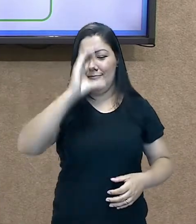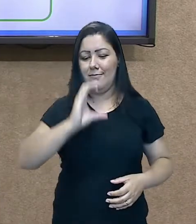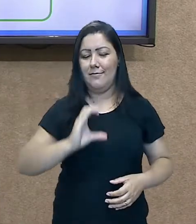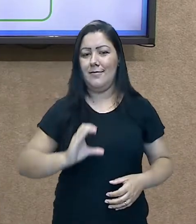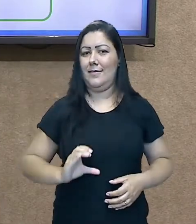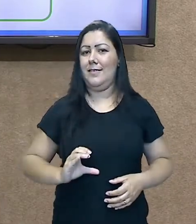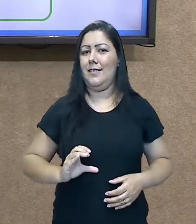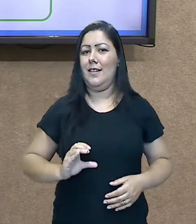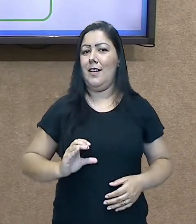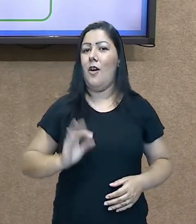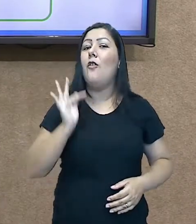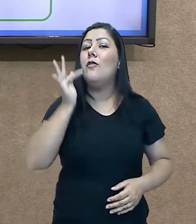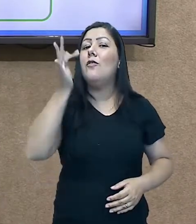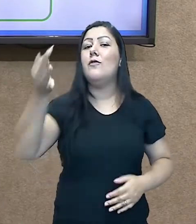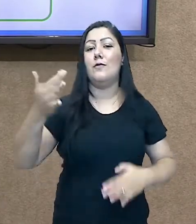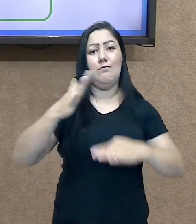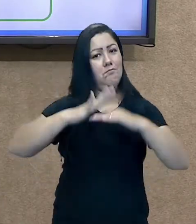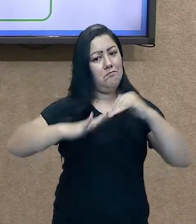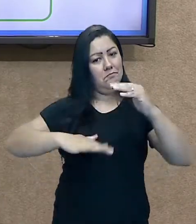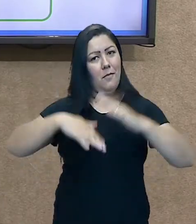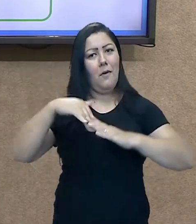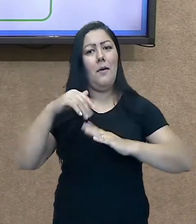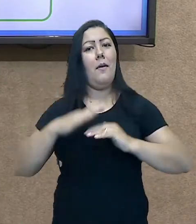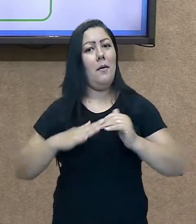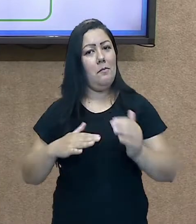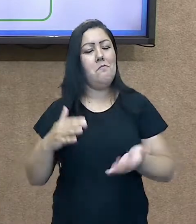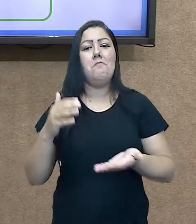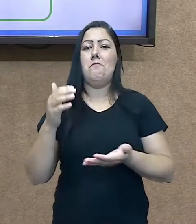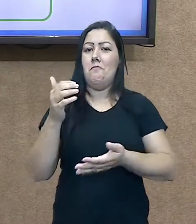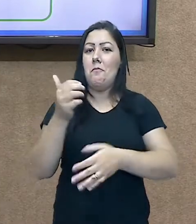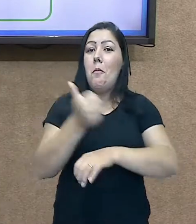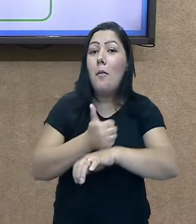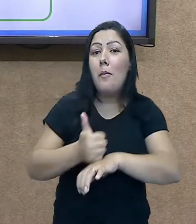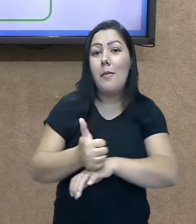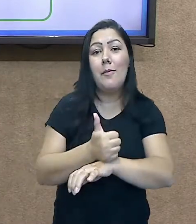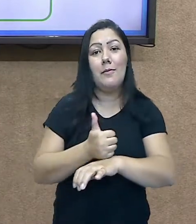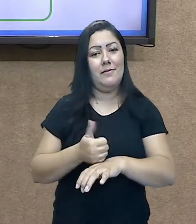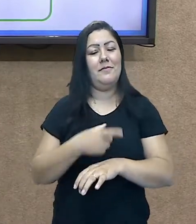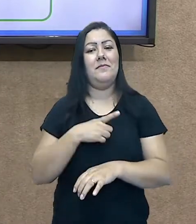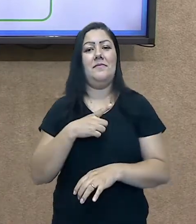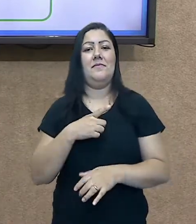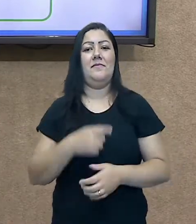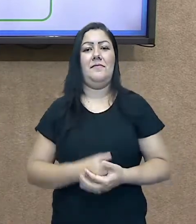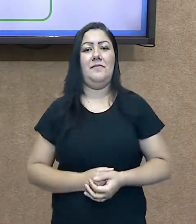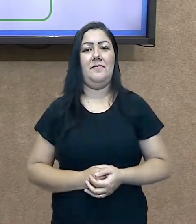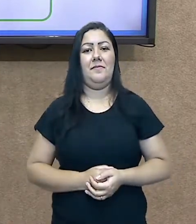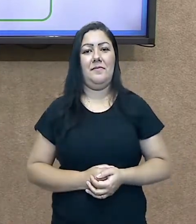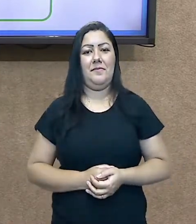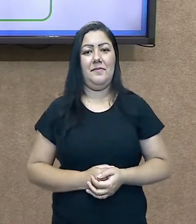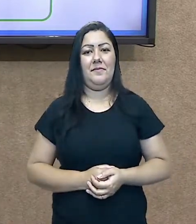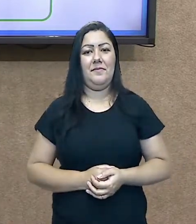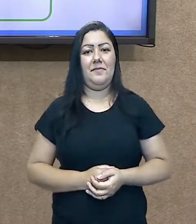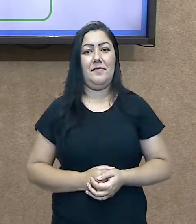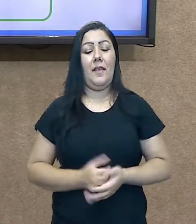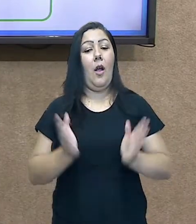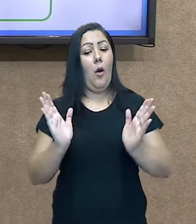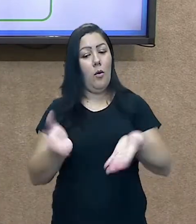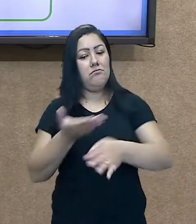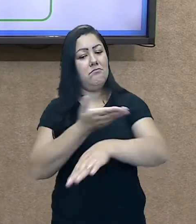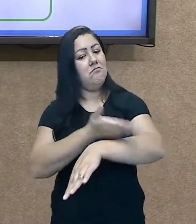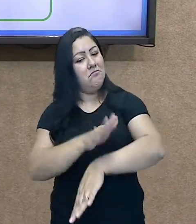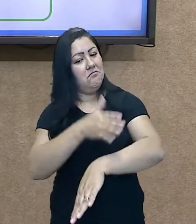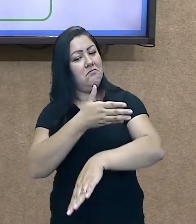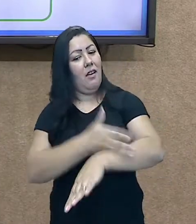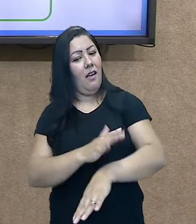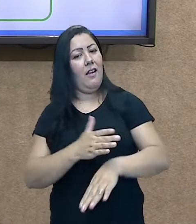Então, hoje, você já está se preparando para também estar